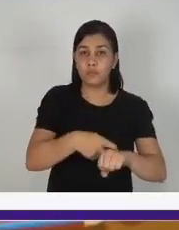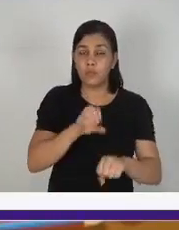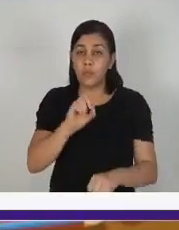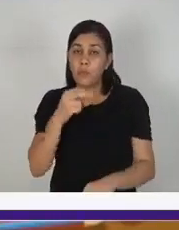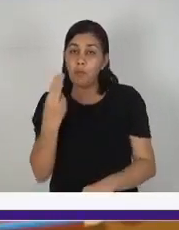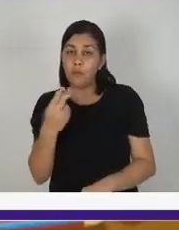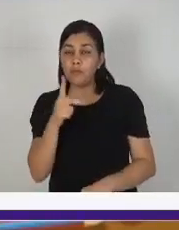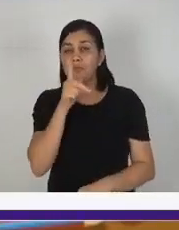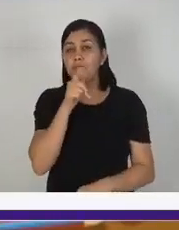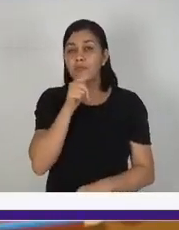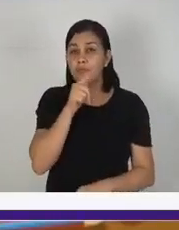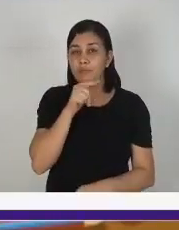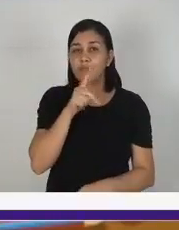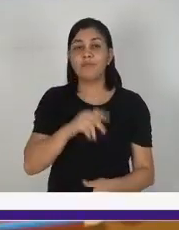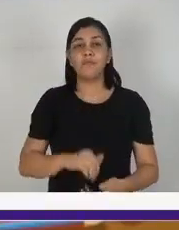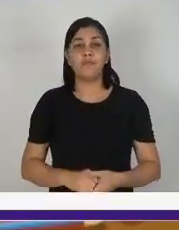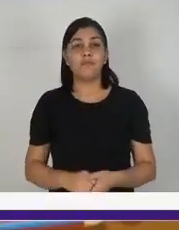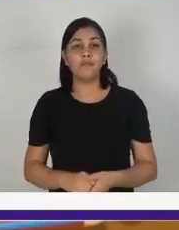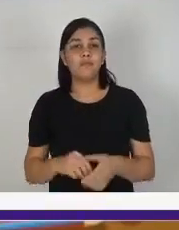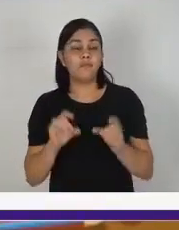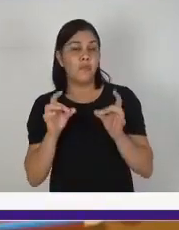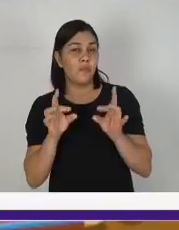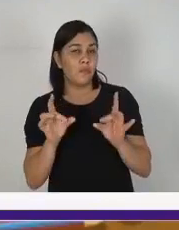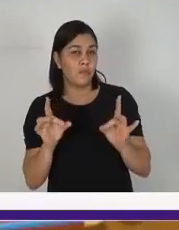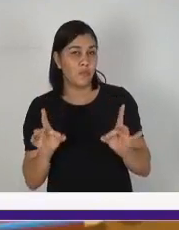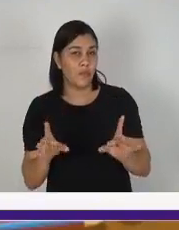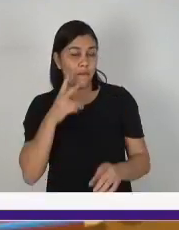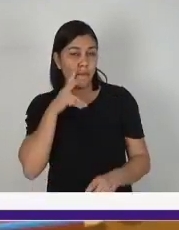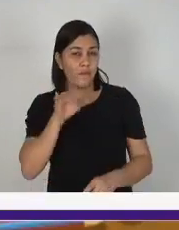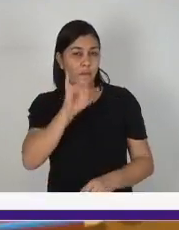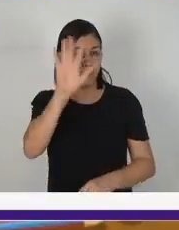aí nessa imagem. Esses três potes.